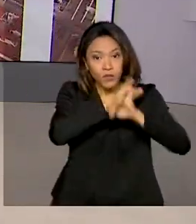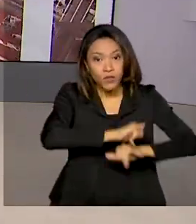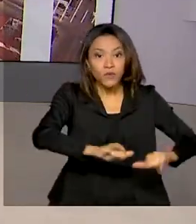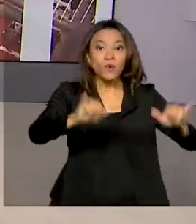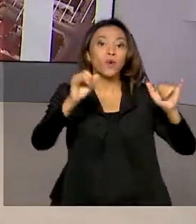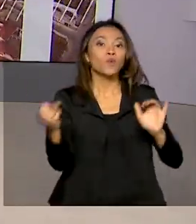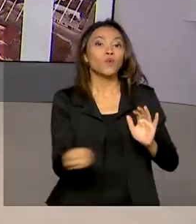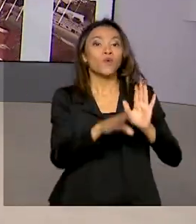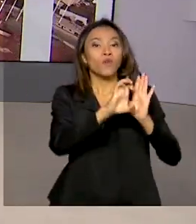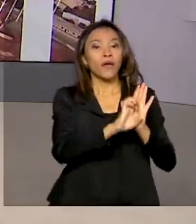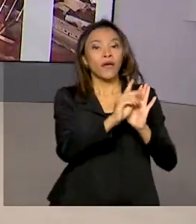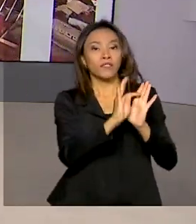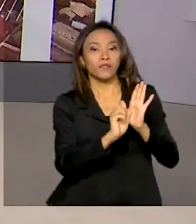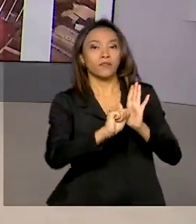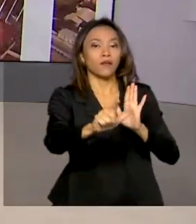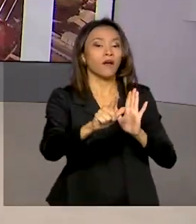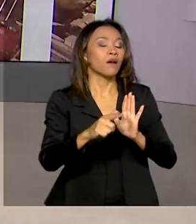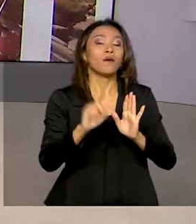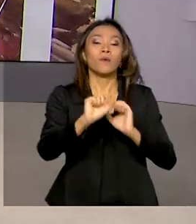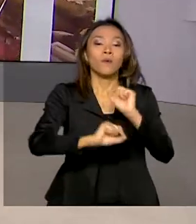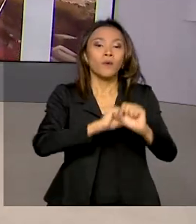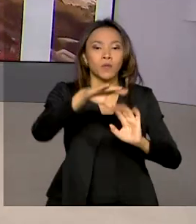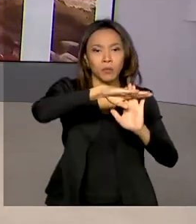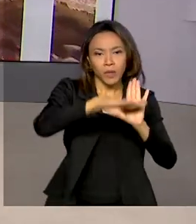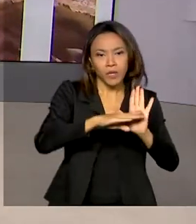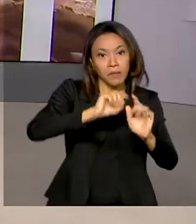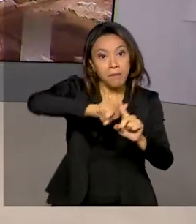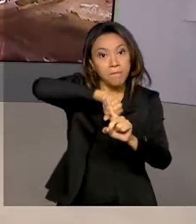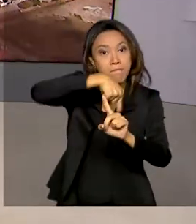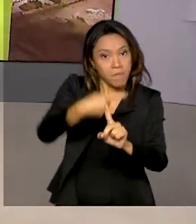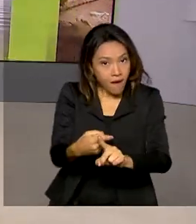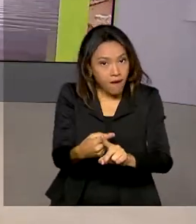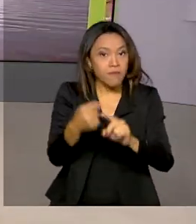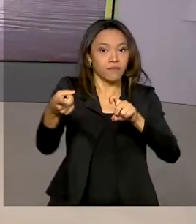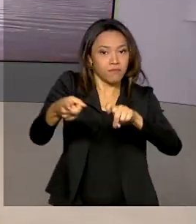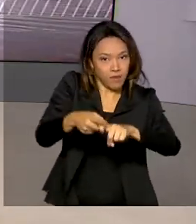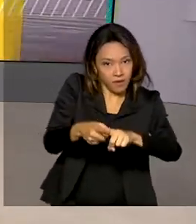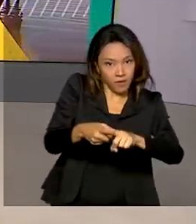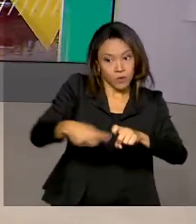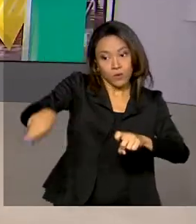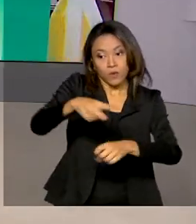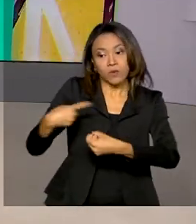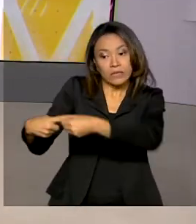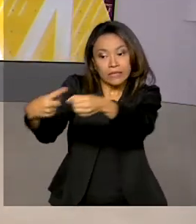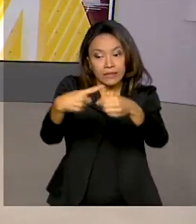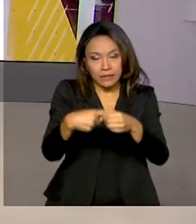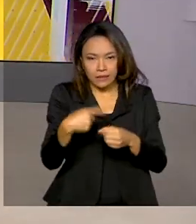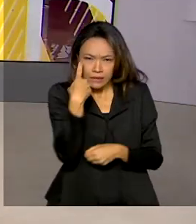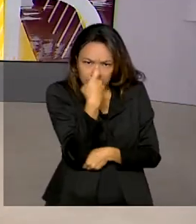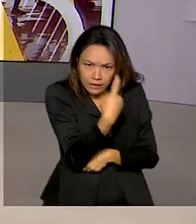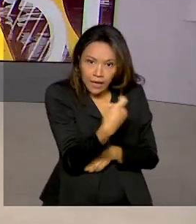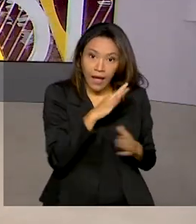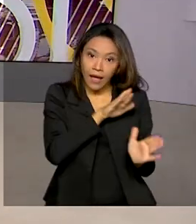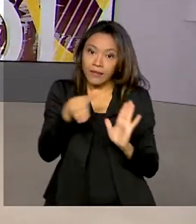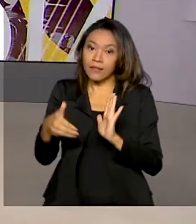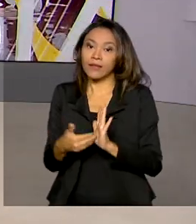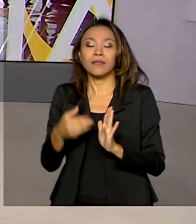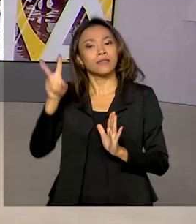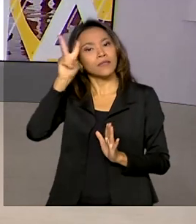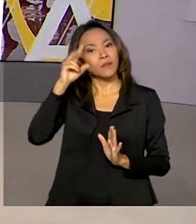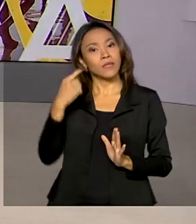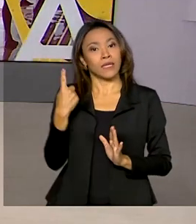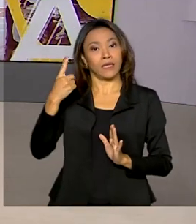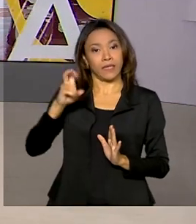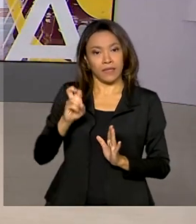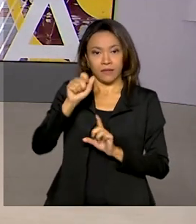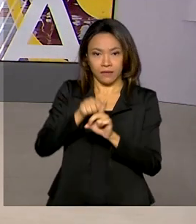Mais Médicos com 2.900 vagas. Os municípios interessados têm até segunda-feira, 15 de março, para